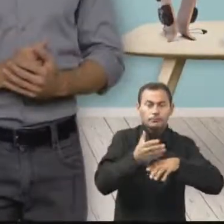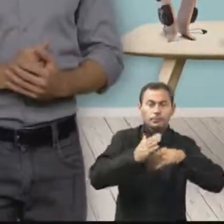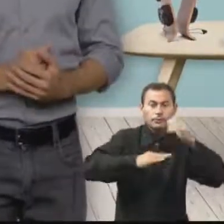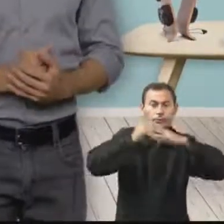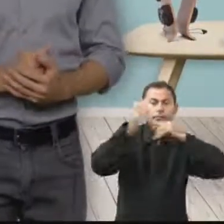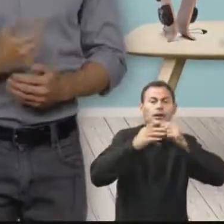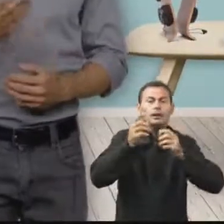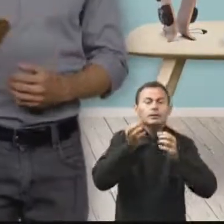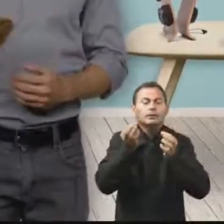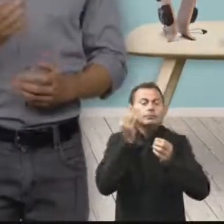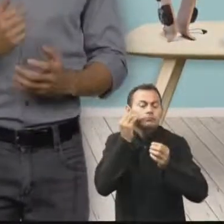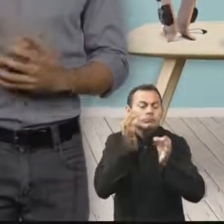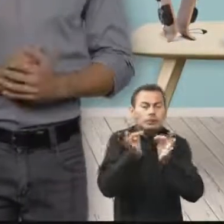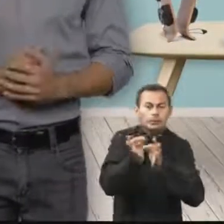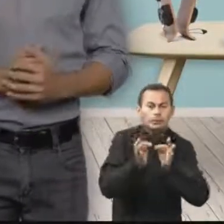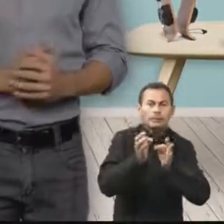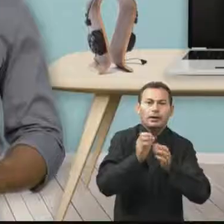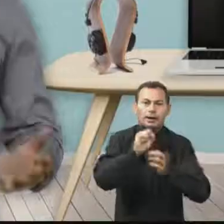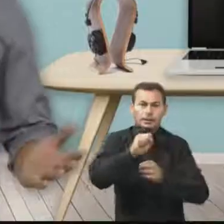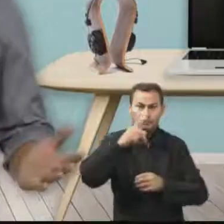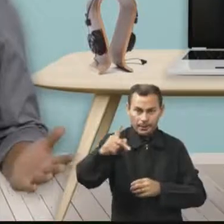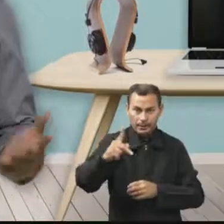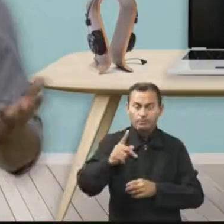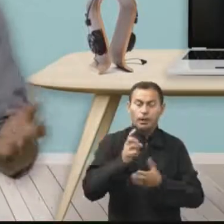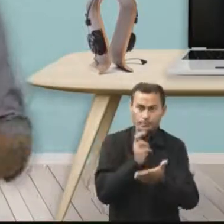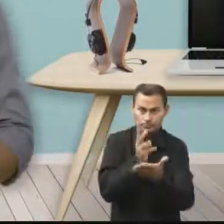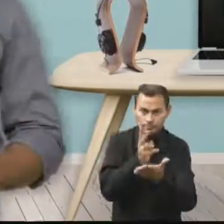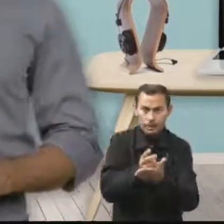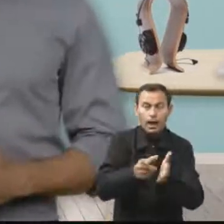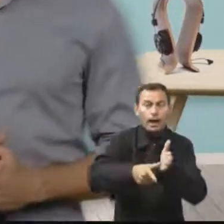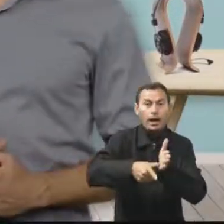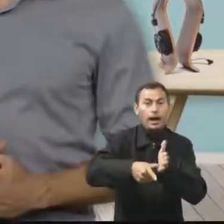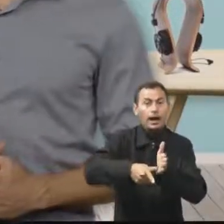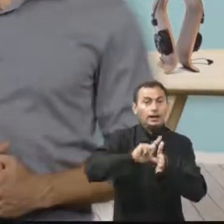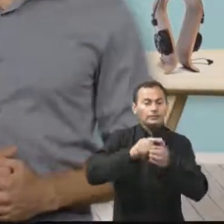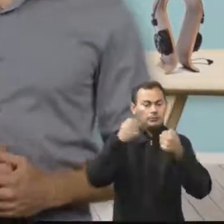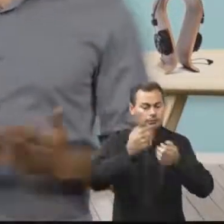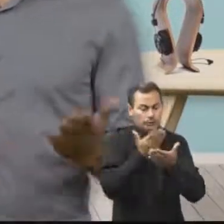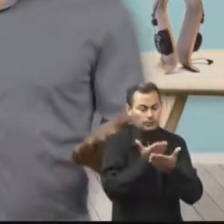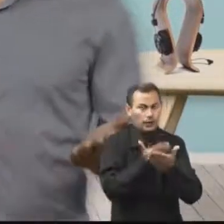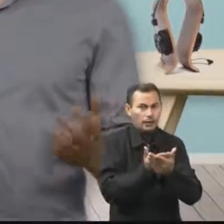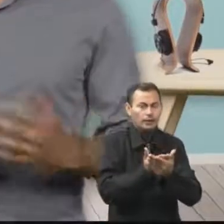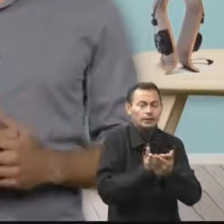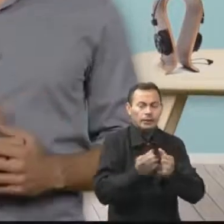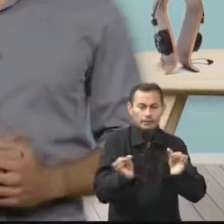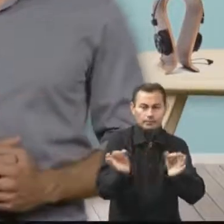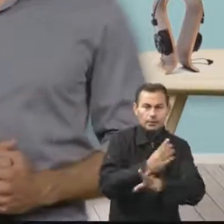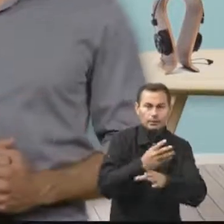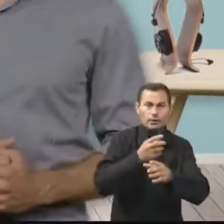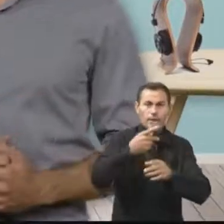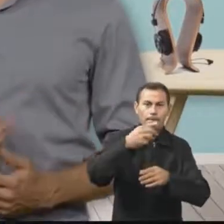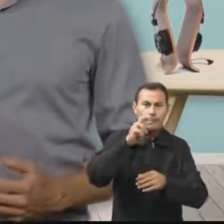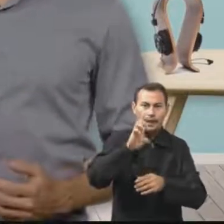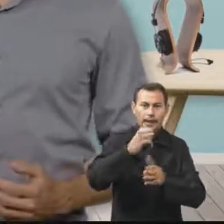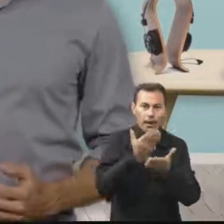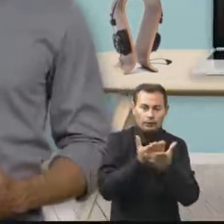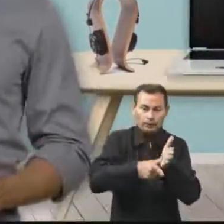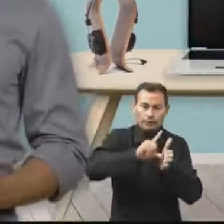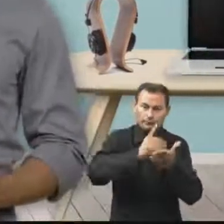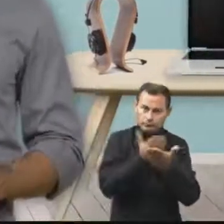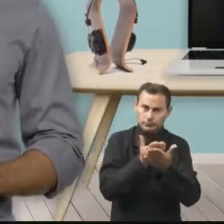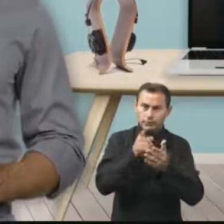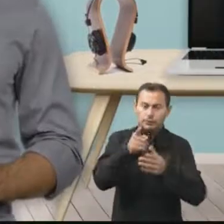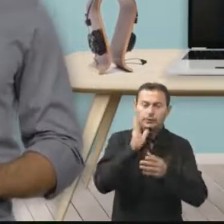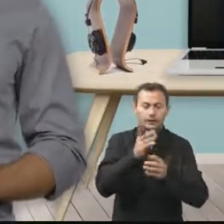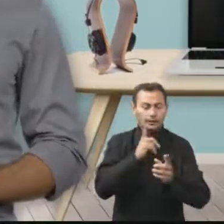procurar soluções para situações-problema. Para prosseguir, primeiro é necessário ter estudado e finalizado a sua pré-aula, já que é